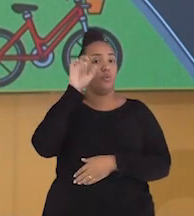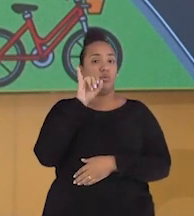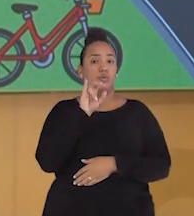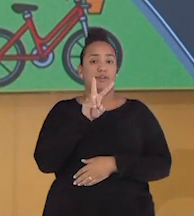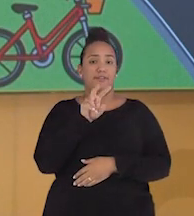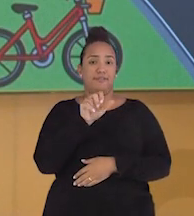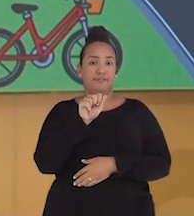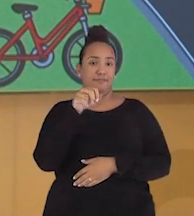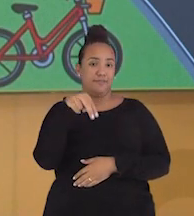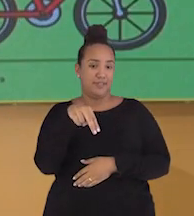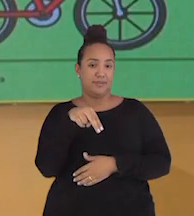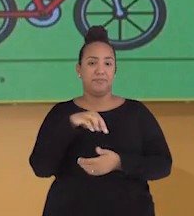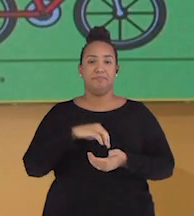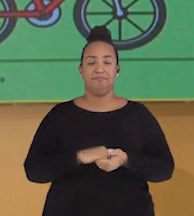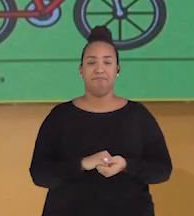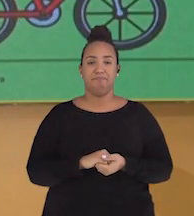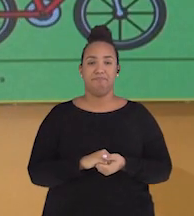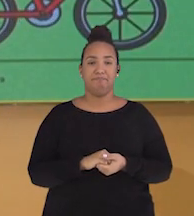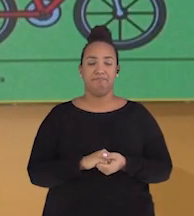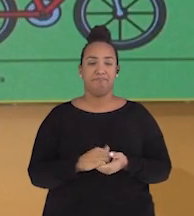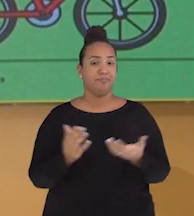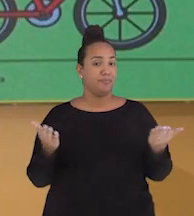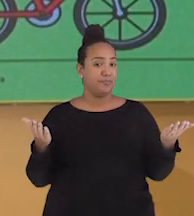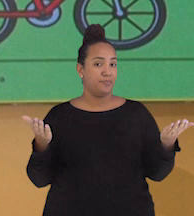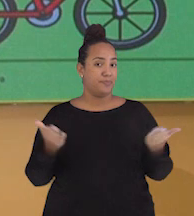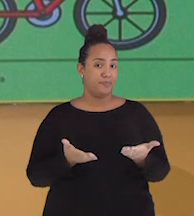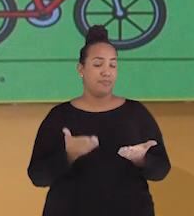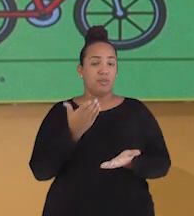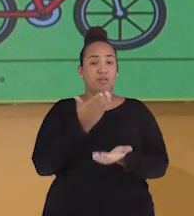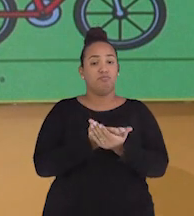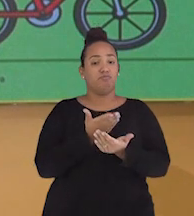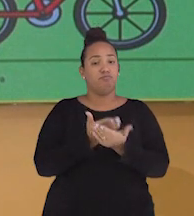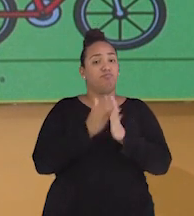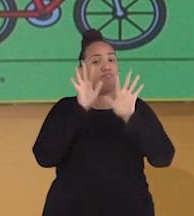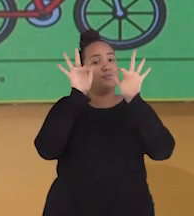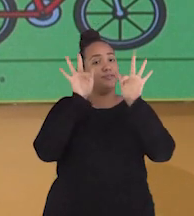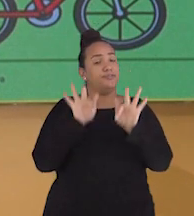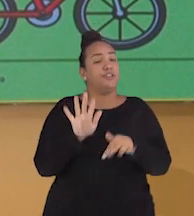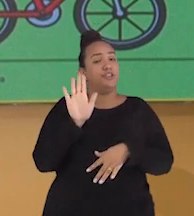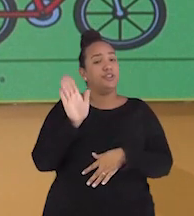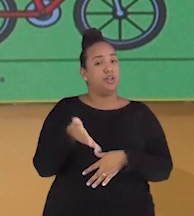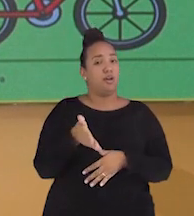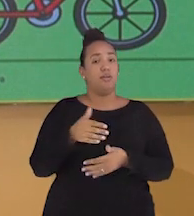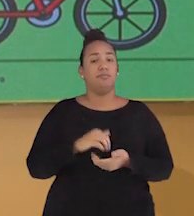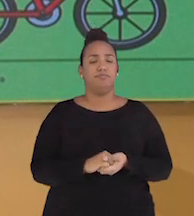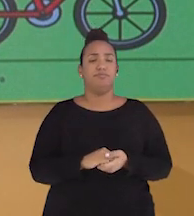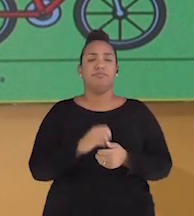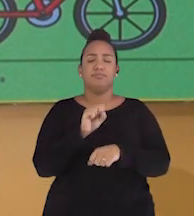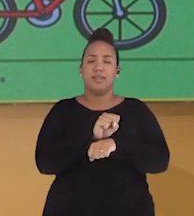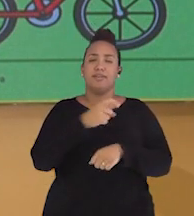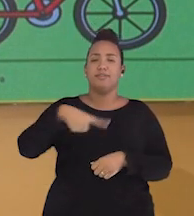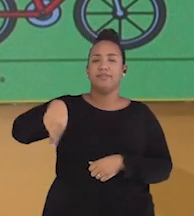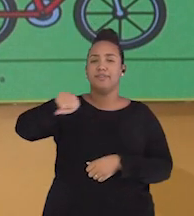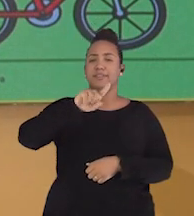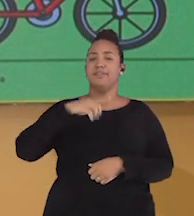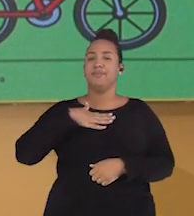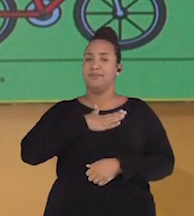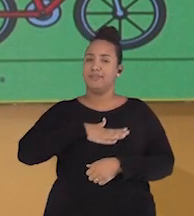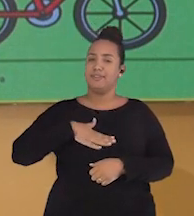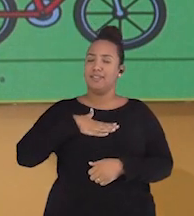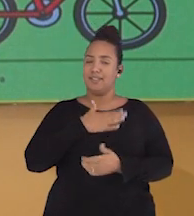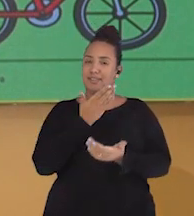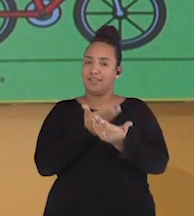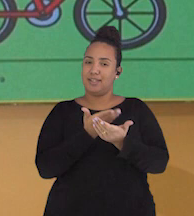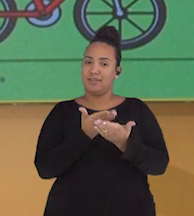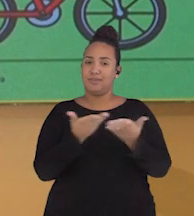Um barquinho de papel E agora Chegamos ao final Dessa aula de Geografia Eu espero que vocês tenham curtido O tempo que